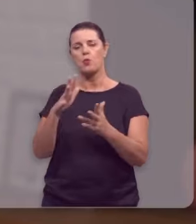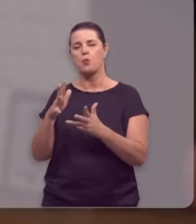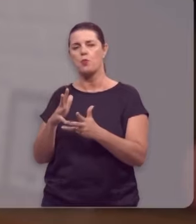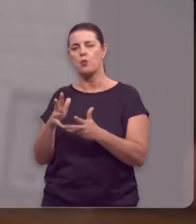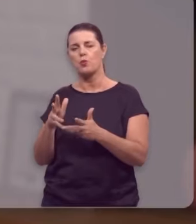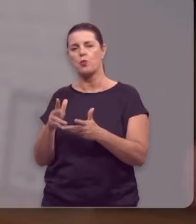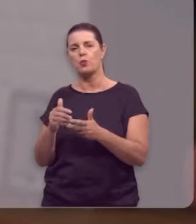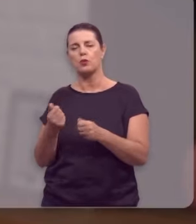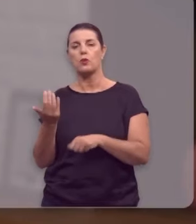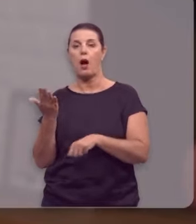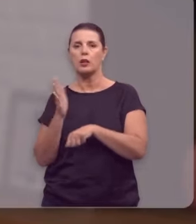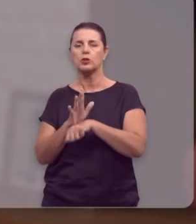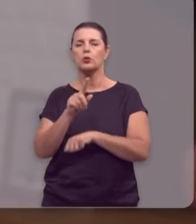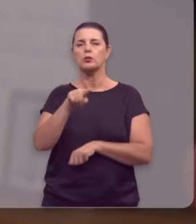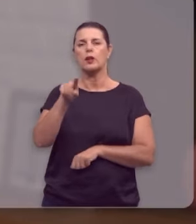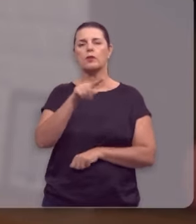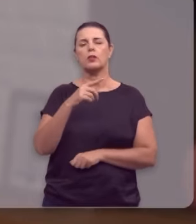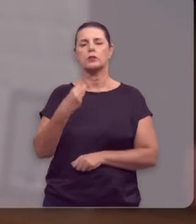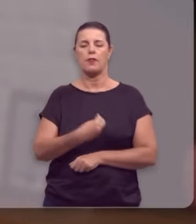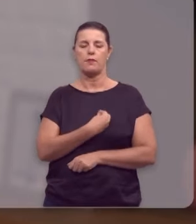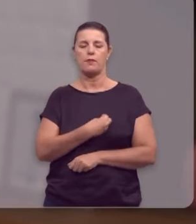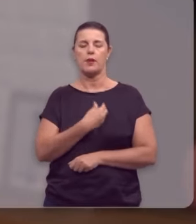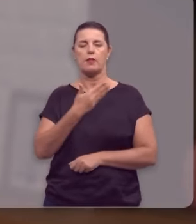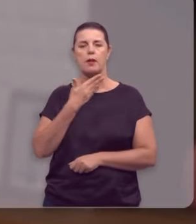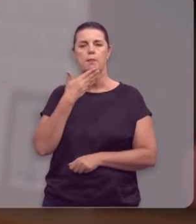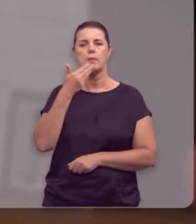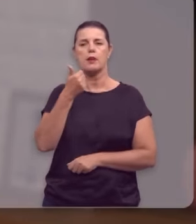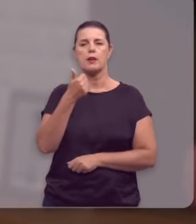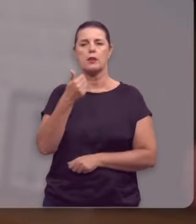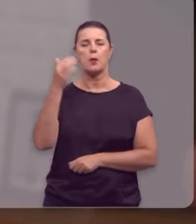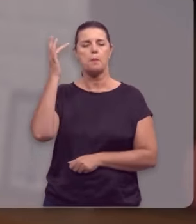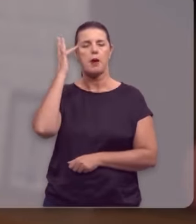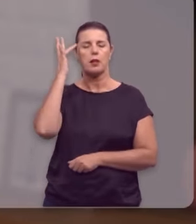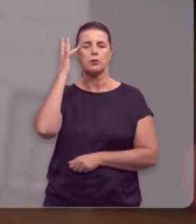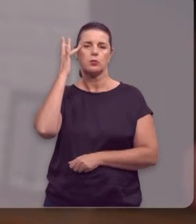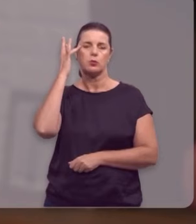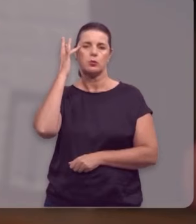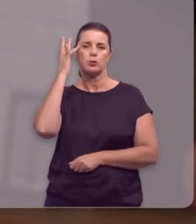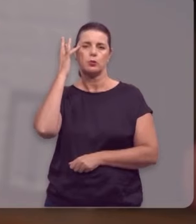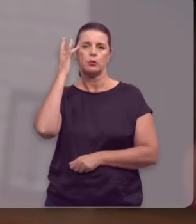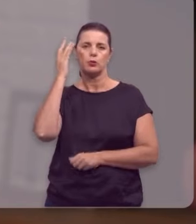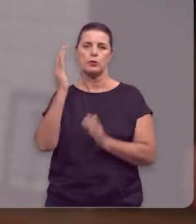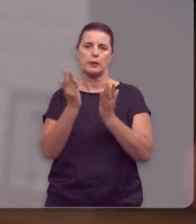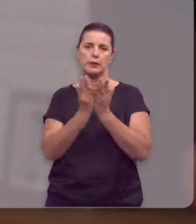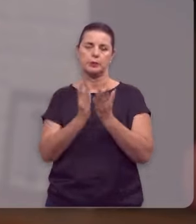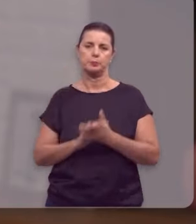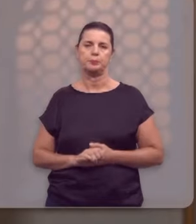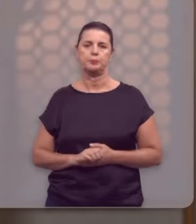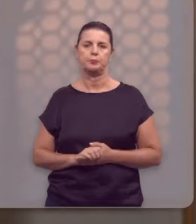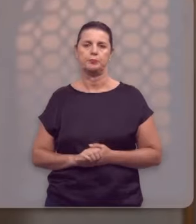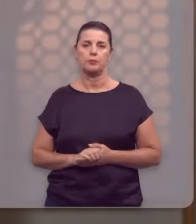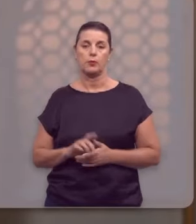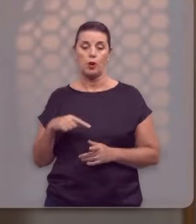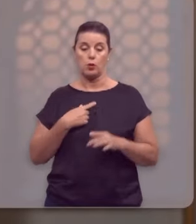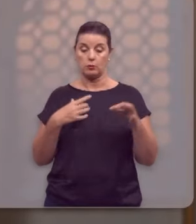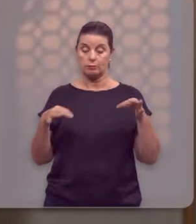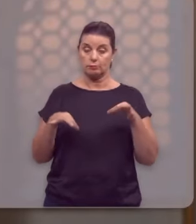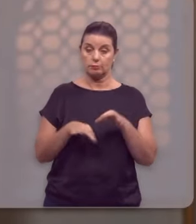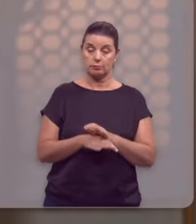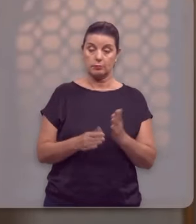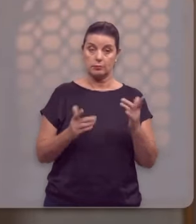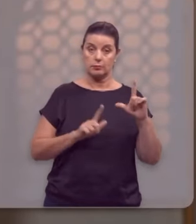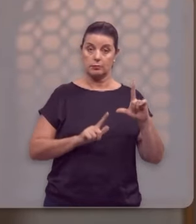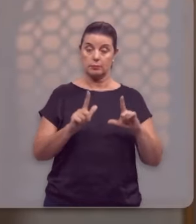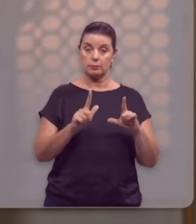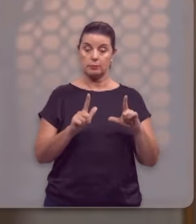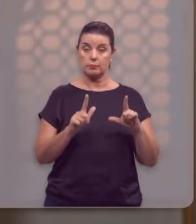e vai te ajudar em uma jornada na direção da maturidade cristã. Nosso programa vai,